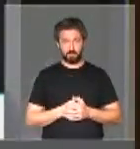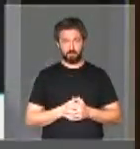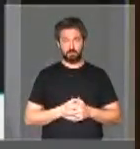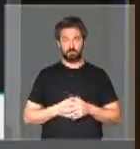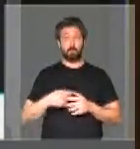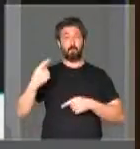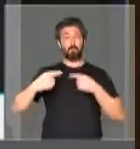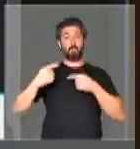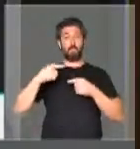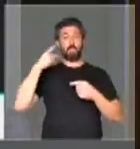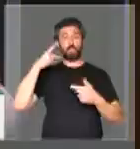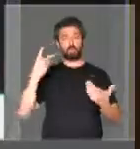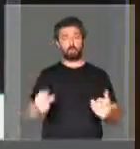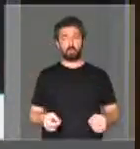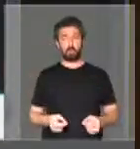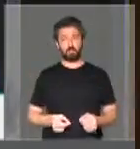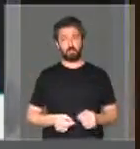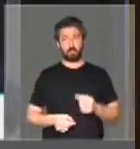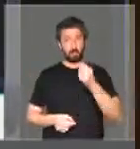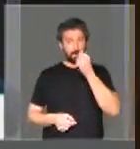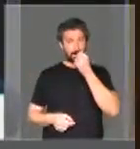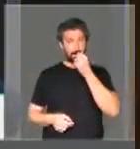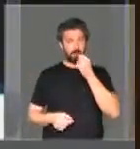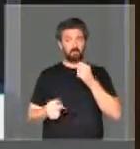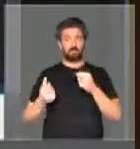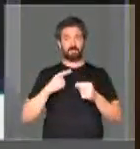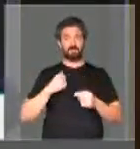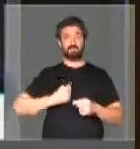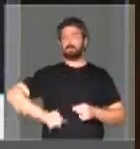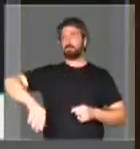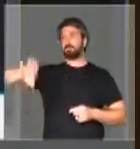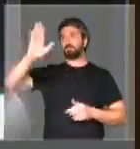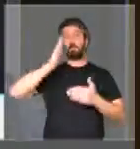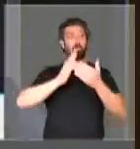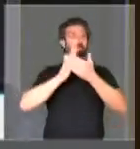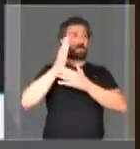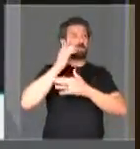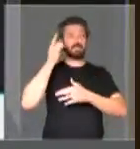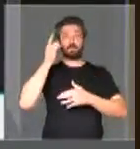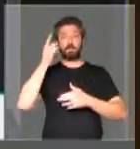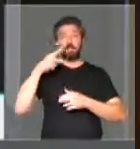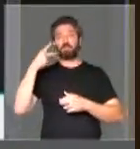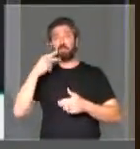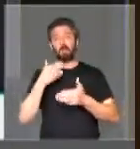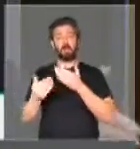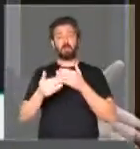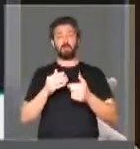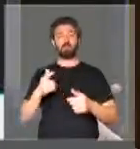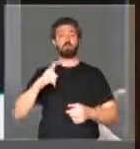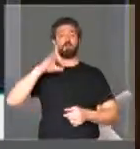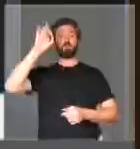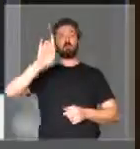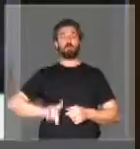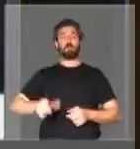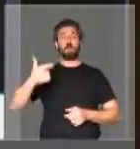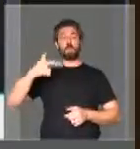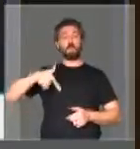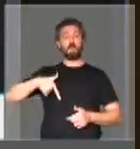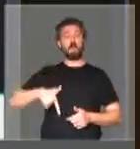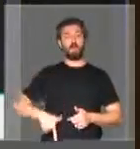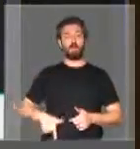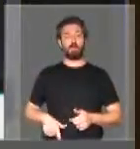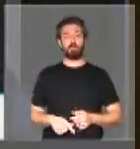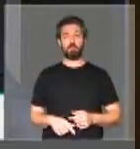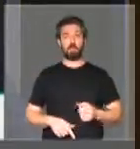políticos, basta ter um mandato eletivo para passar a ter o direito de ter acesso a armas.